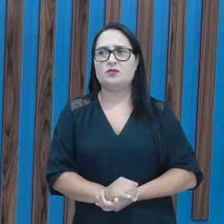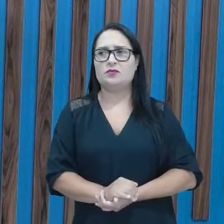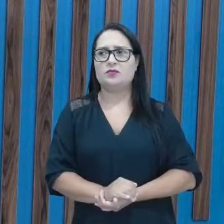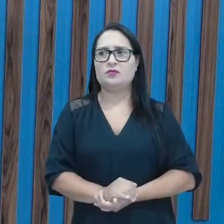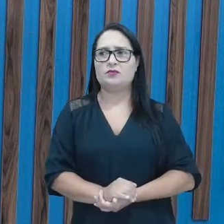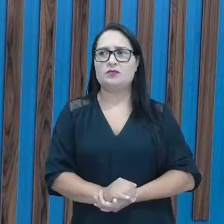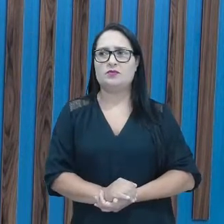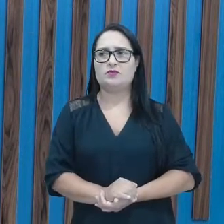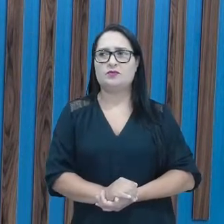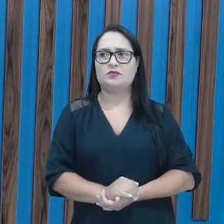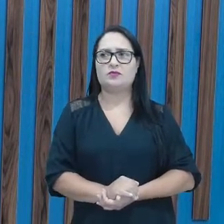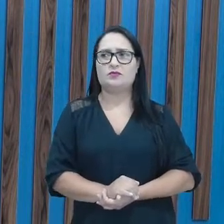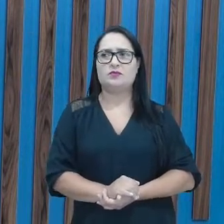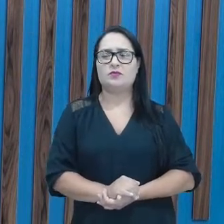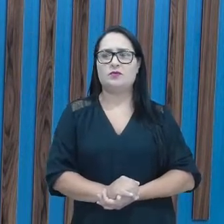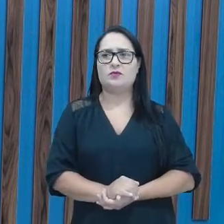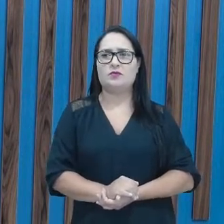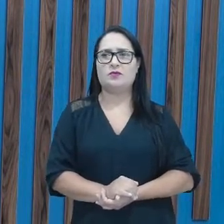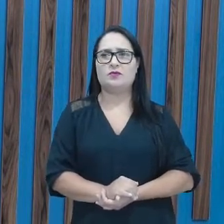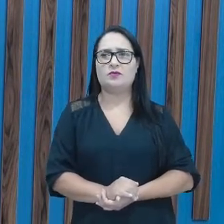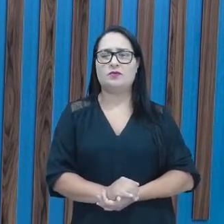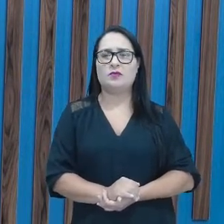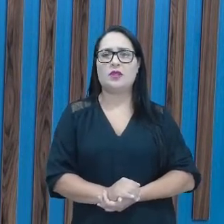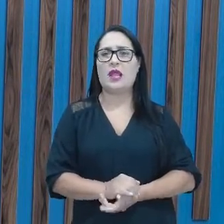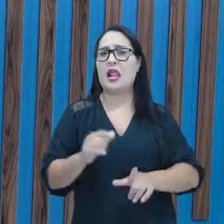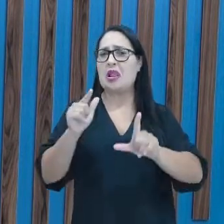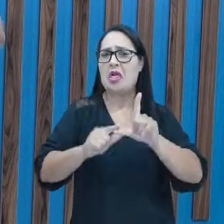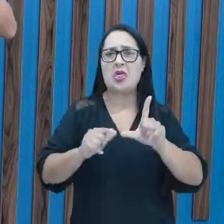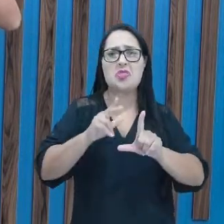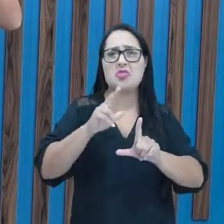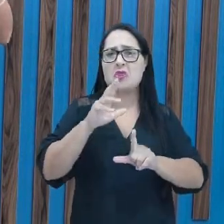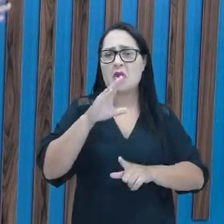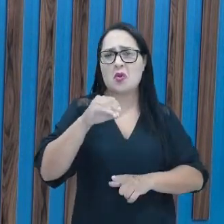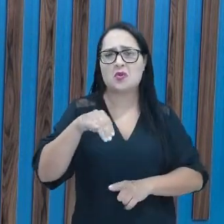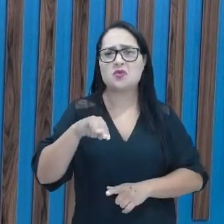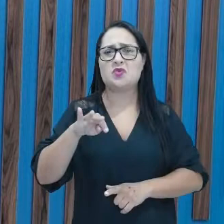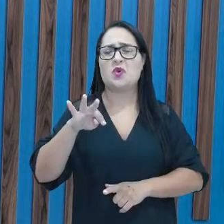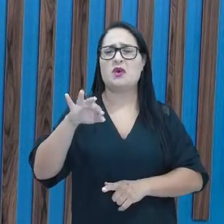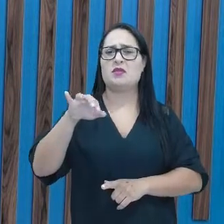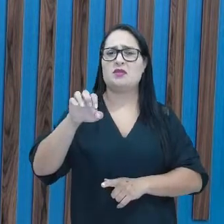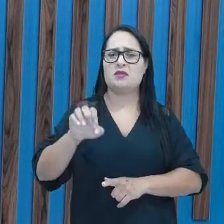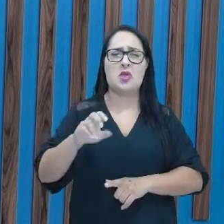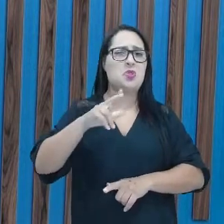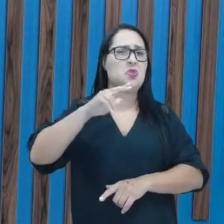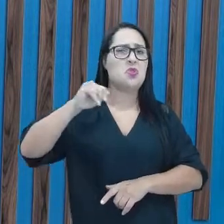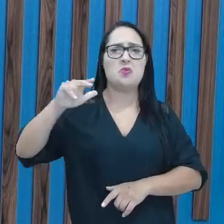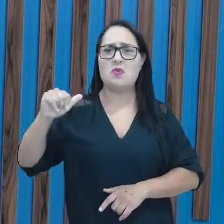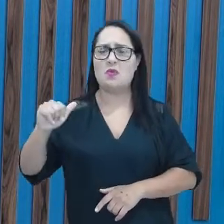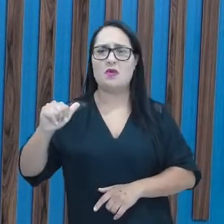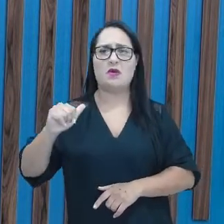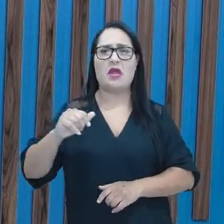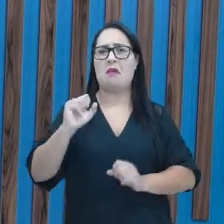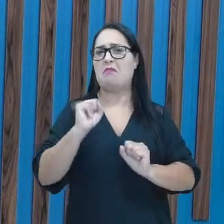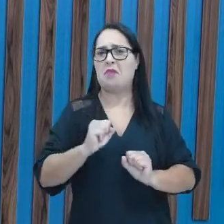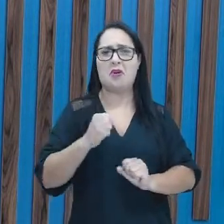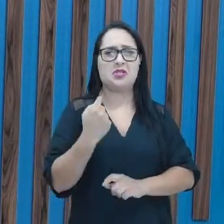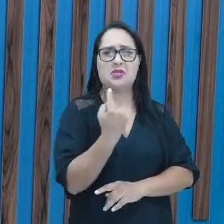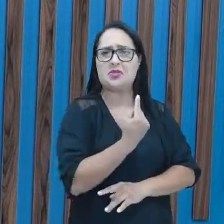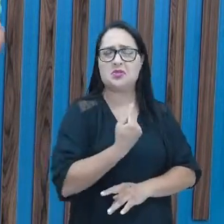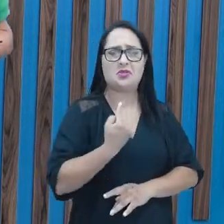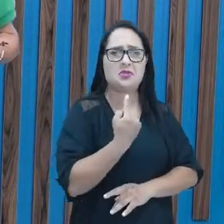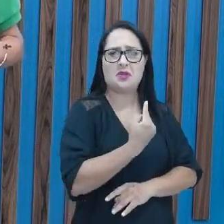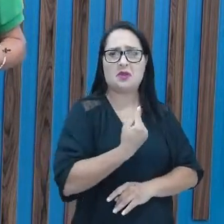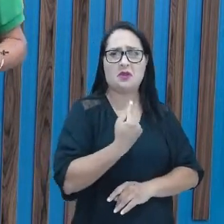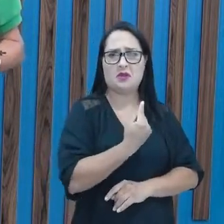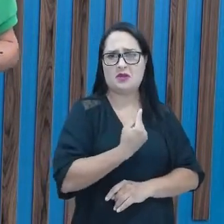A consoante nunca, jamais, em tempo algum, pode ficar sozinha dentro